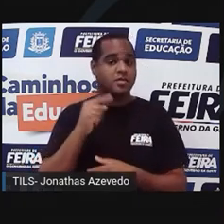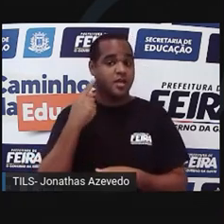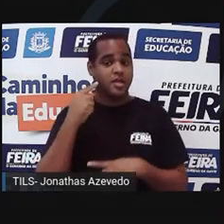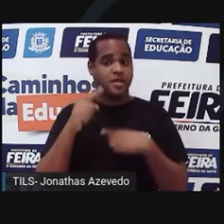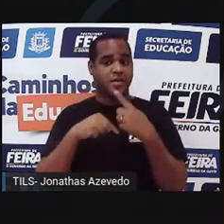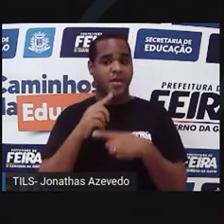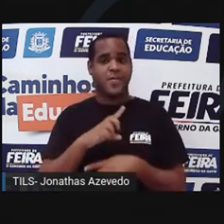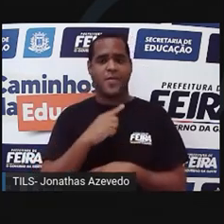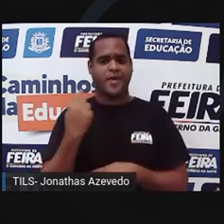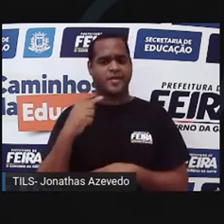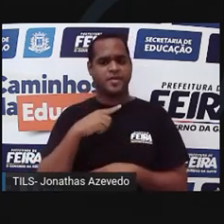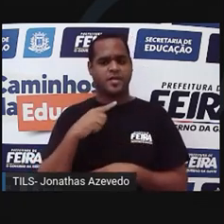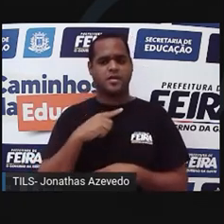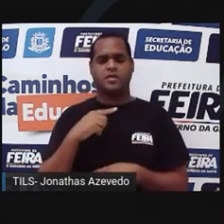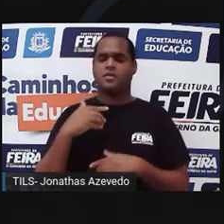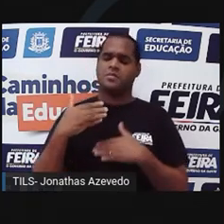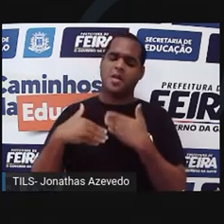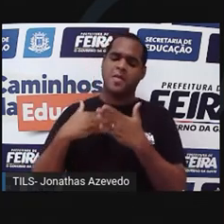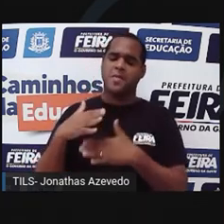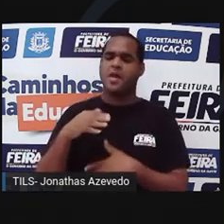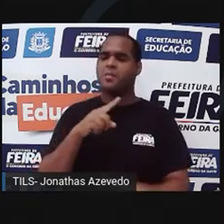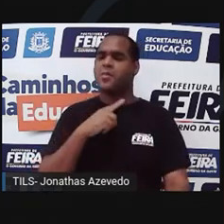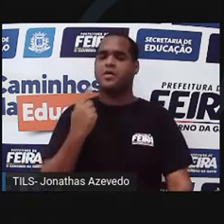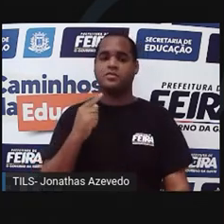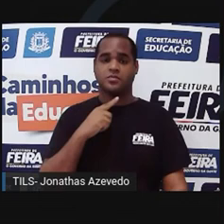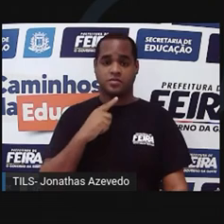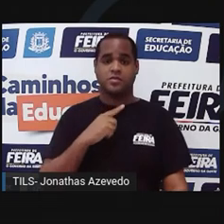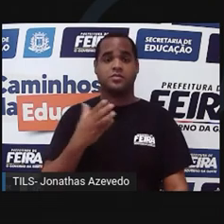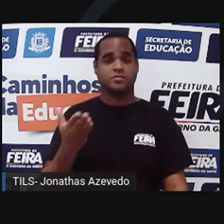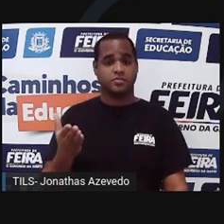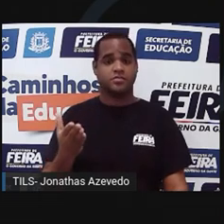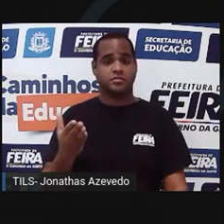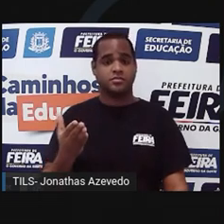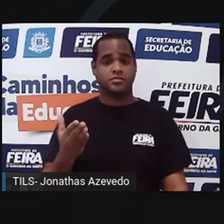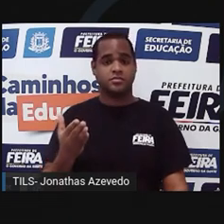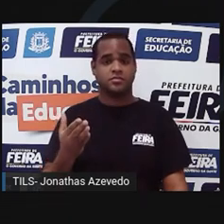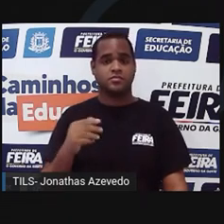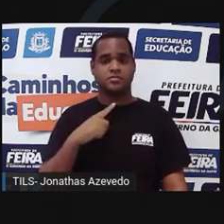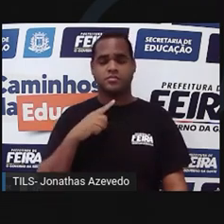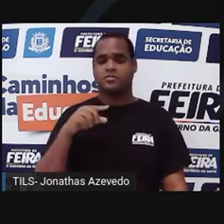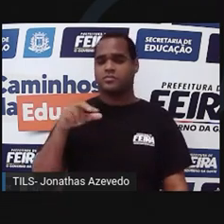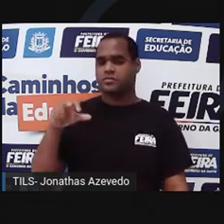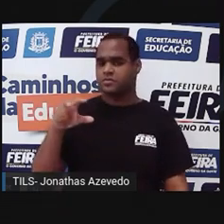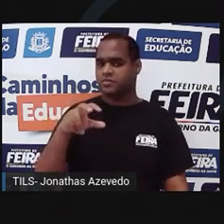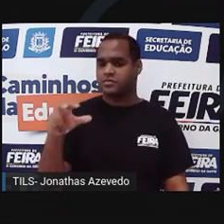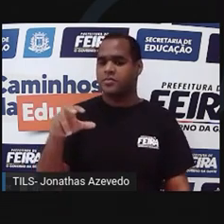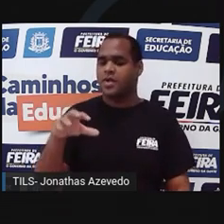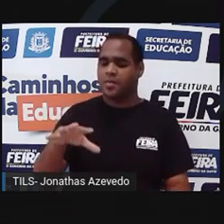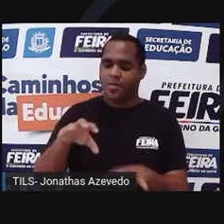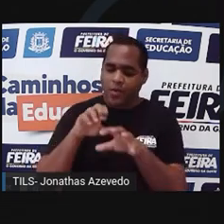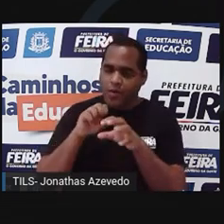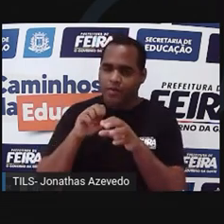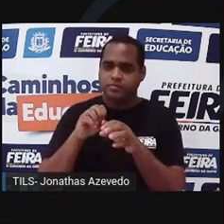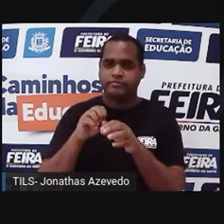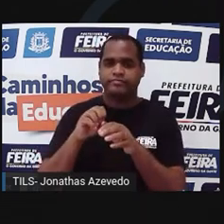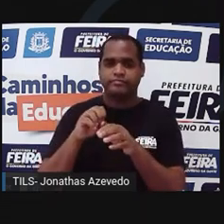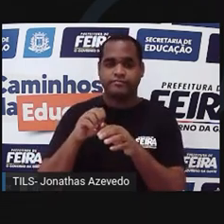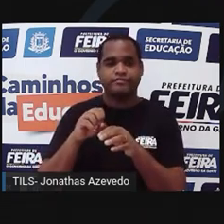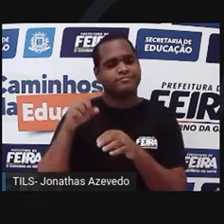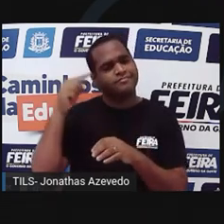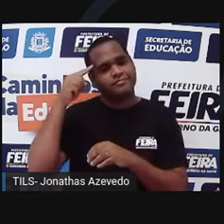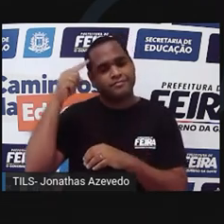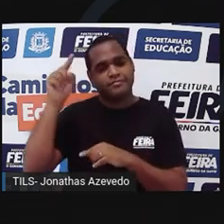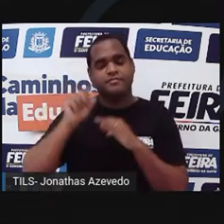imediato. Ele morria um pouco mais à frente. E é claro, essa jararaca se deslocava até lá e se alimentava. Agora, você